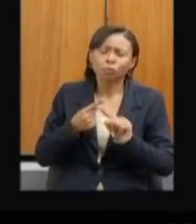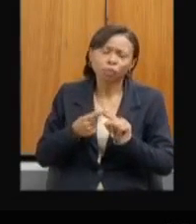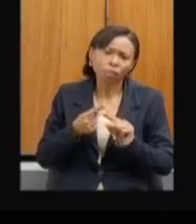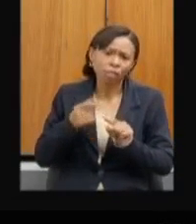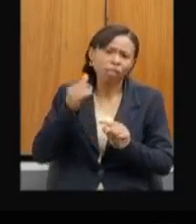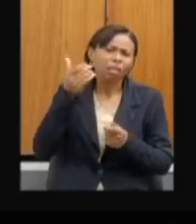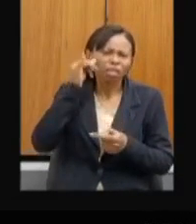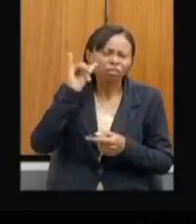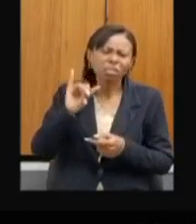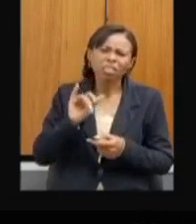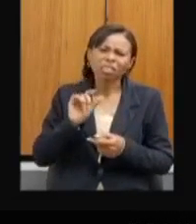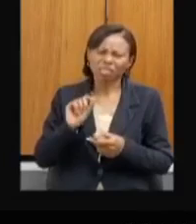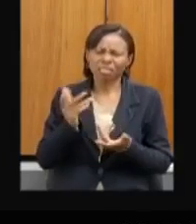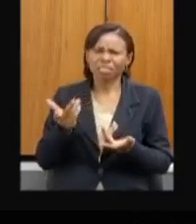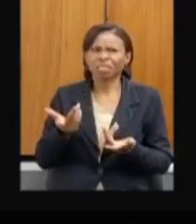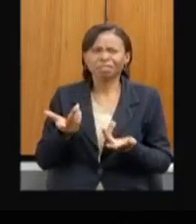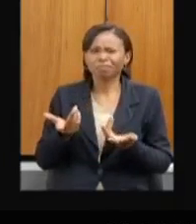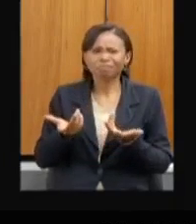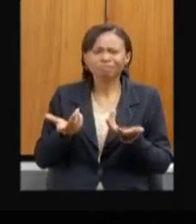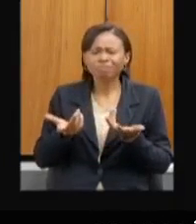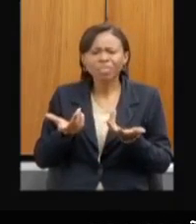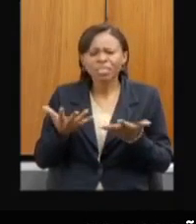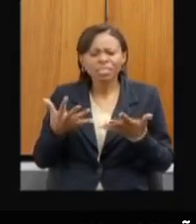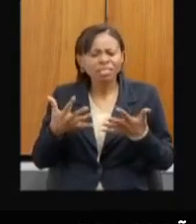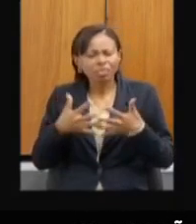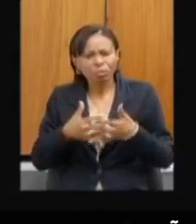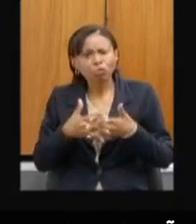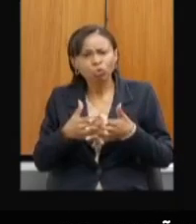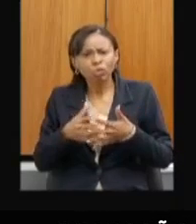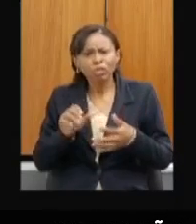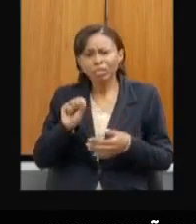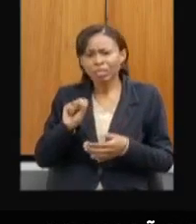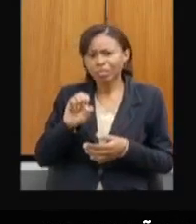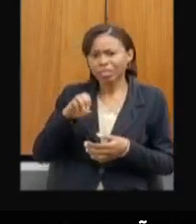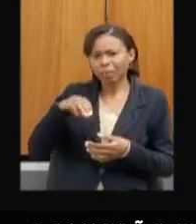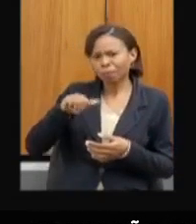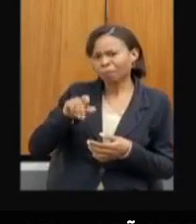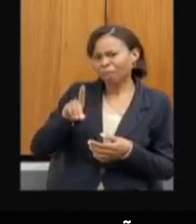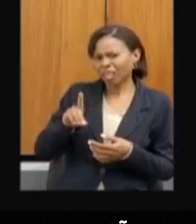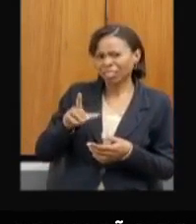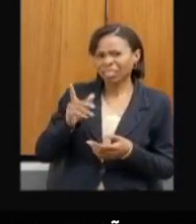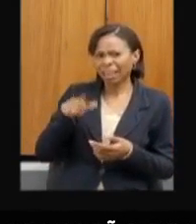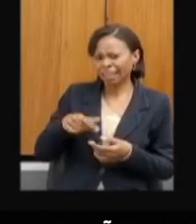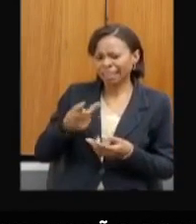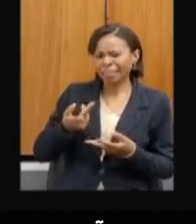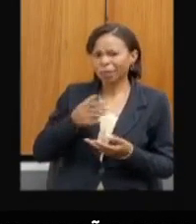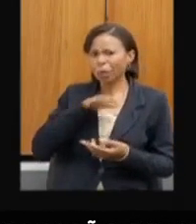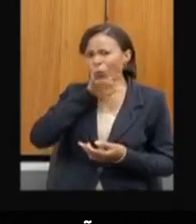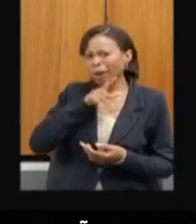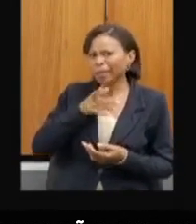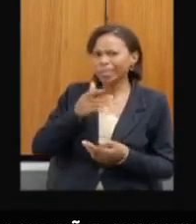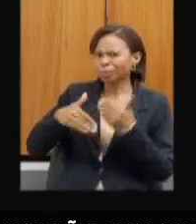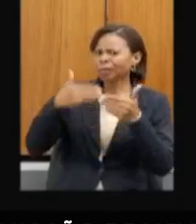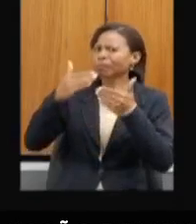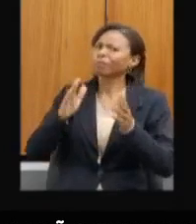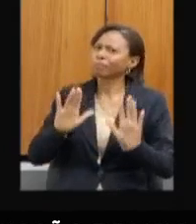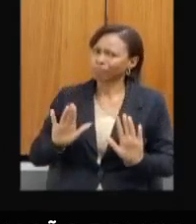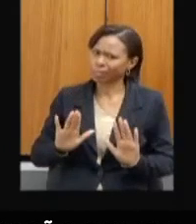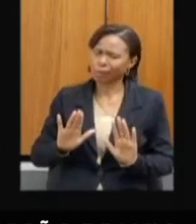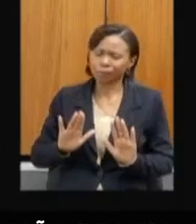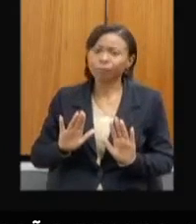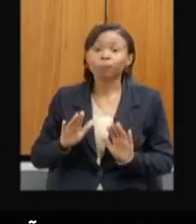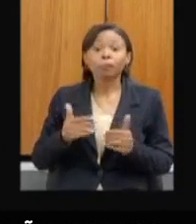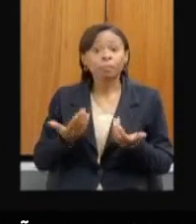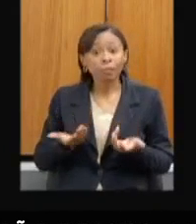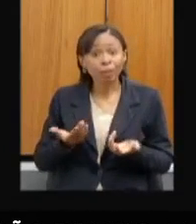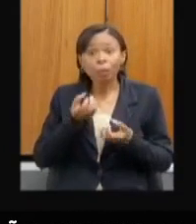da SEMAD como a obstrutora do progresso e do desenvolvimento. No mais, eu quero desejar à senhora boa sorte, quero fazer uma visita, estou